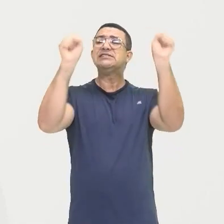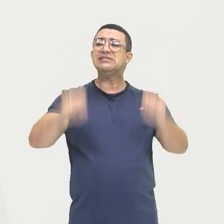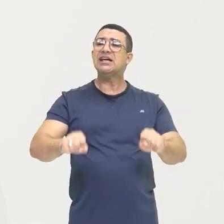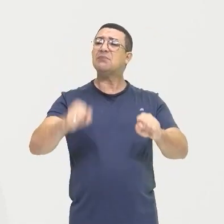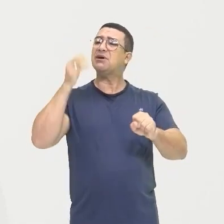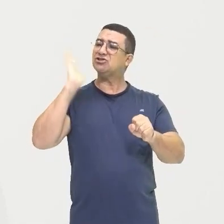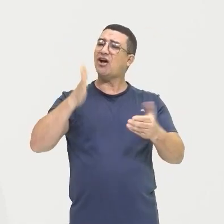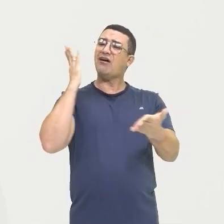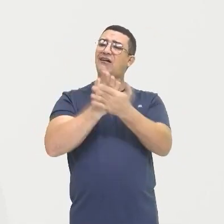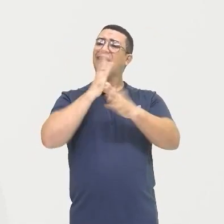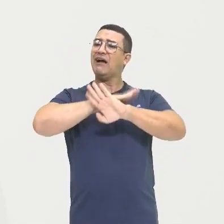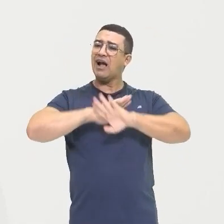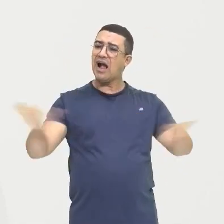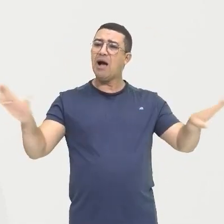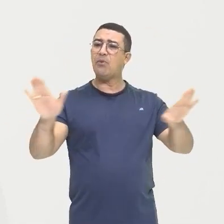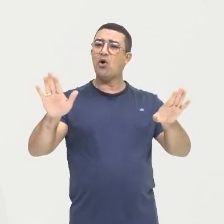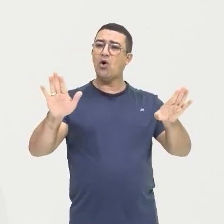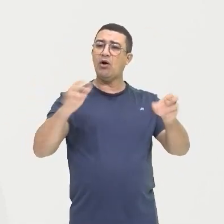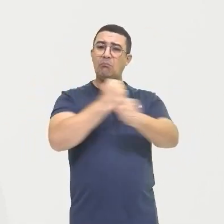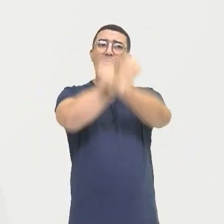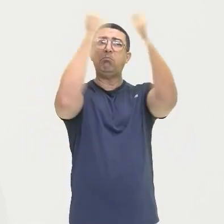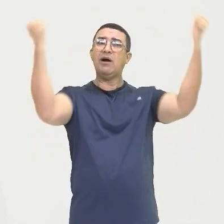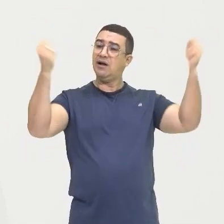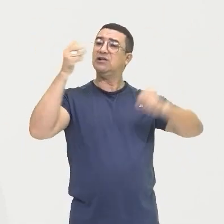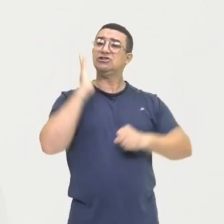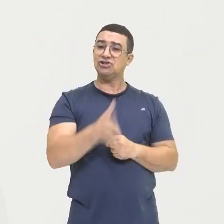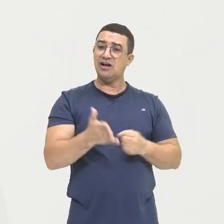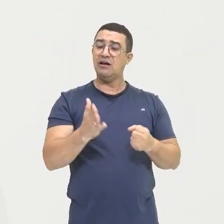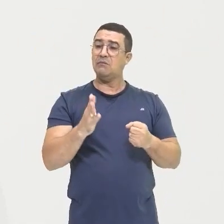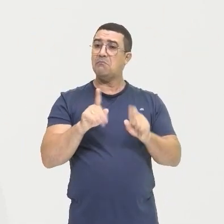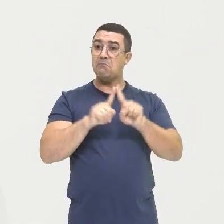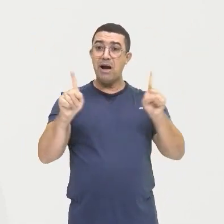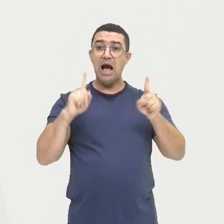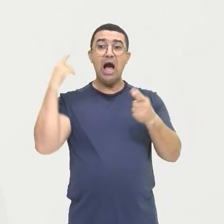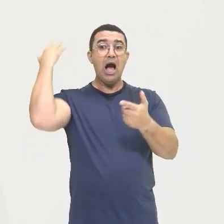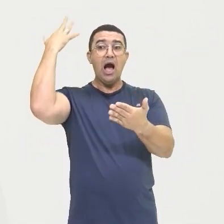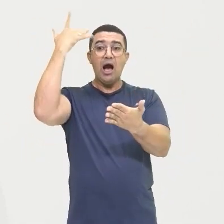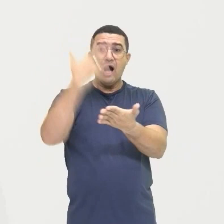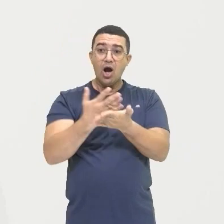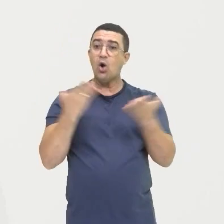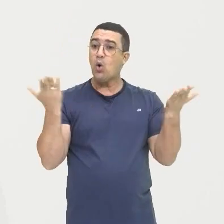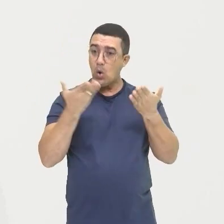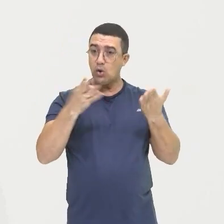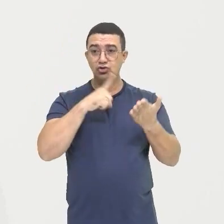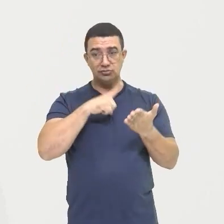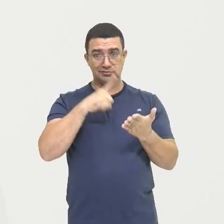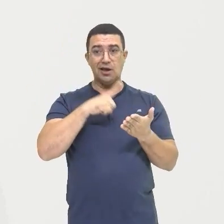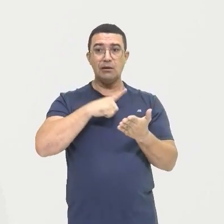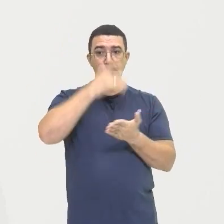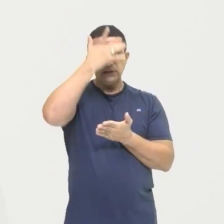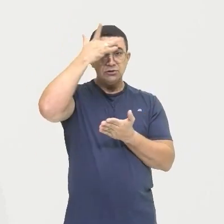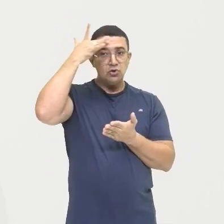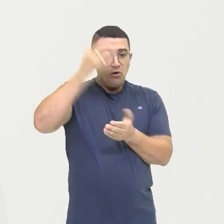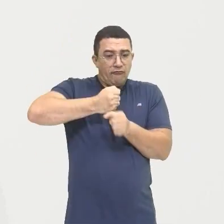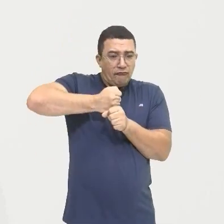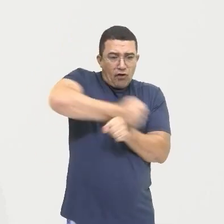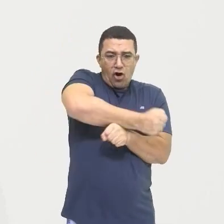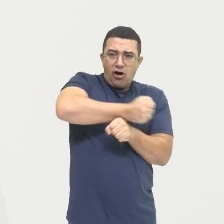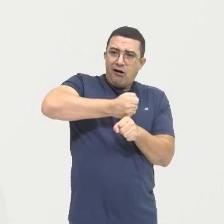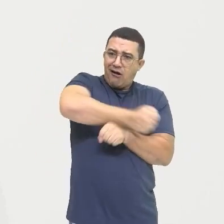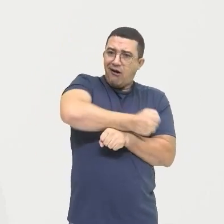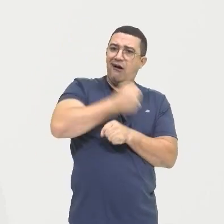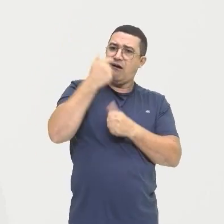Mas um problema que persiste aí Até os dias atuais Com relação ao trabalho escravo